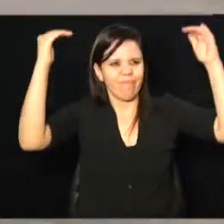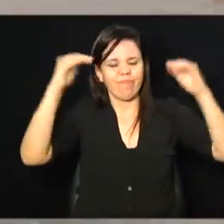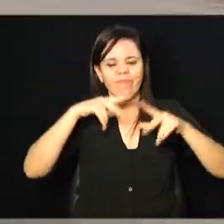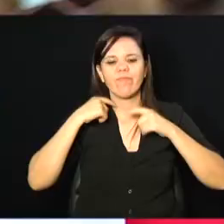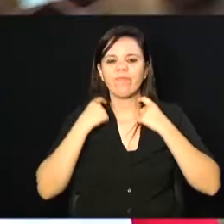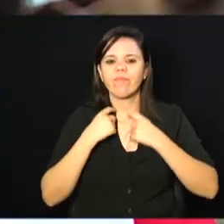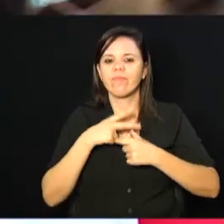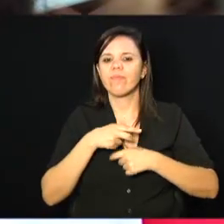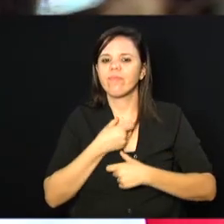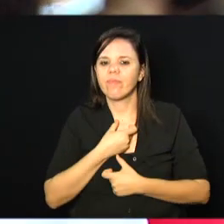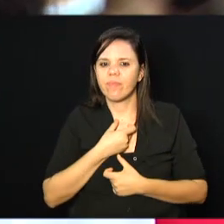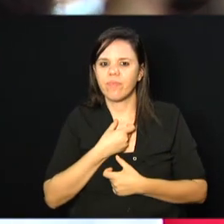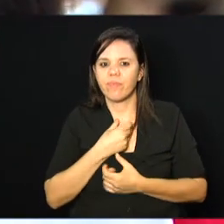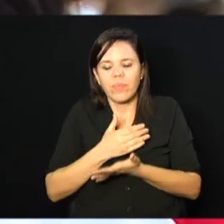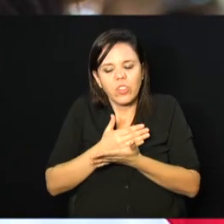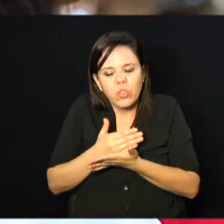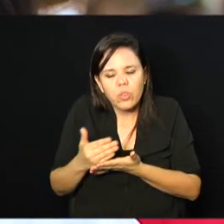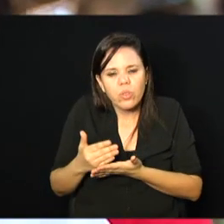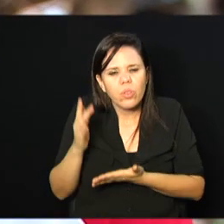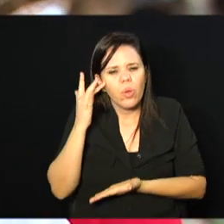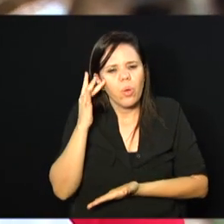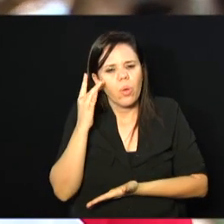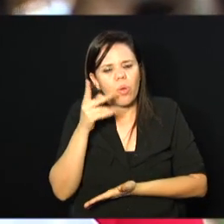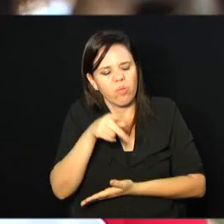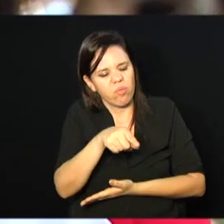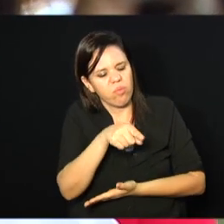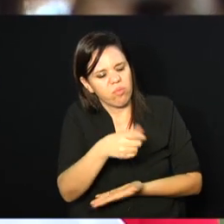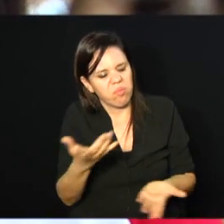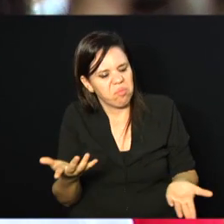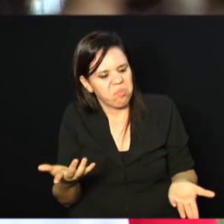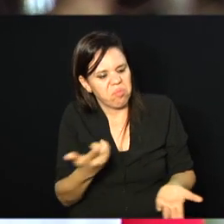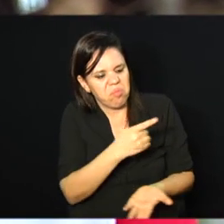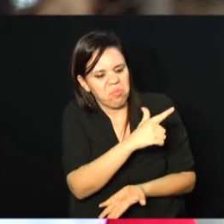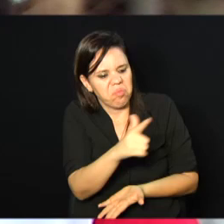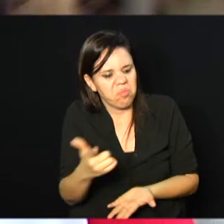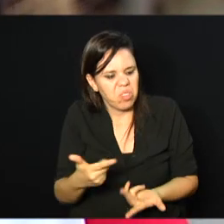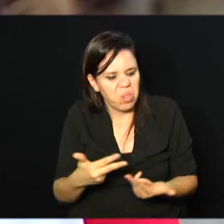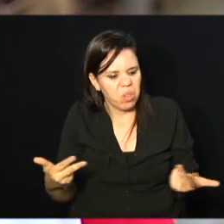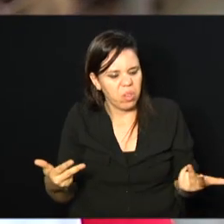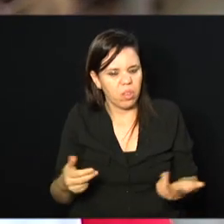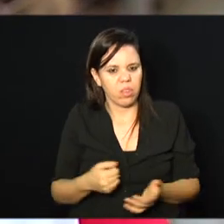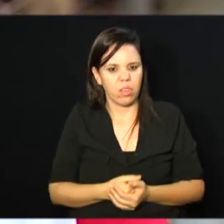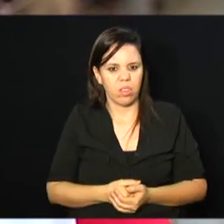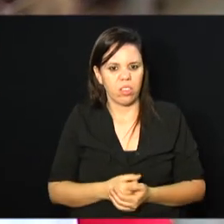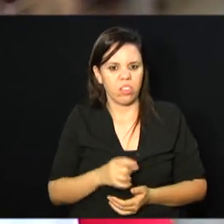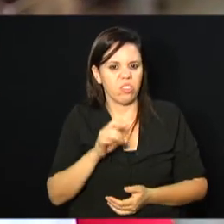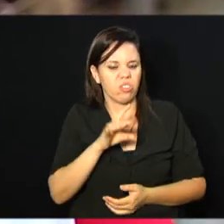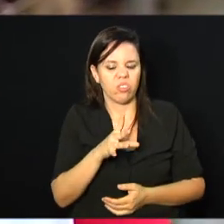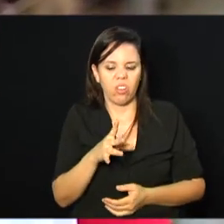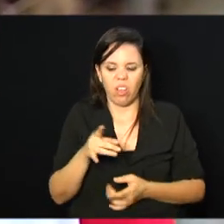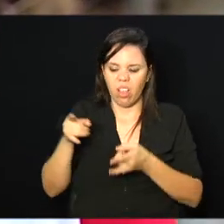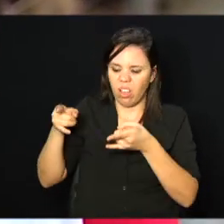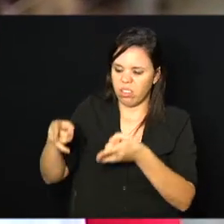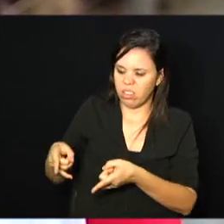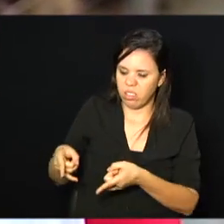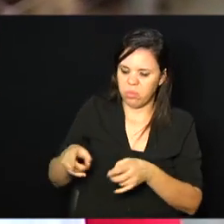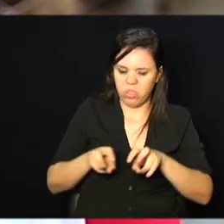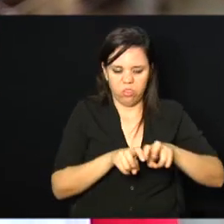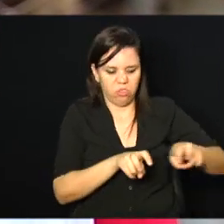medalha. No começo, achei que pra ele não existiria outra coisa, não ser a cama e o sofá.